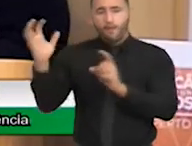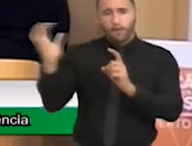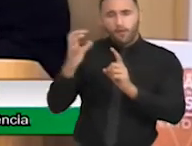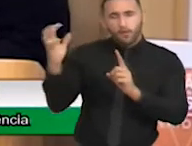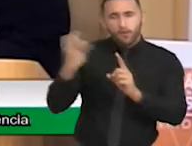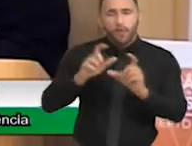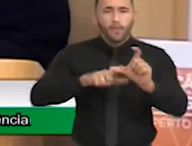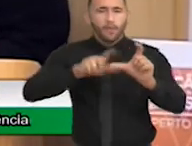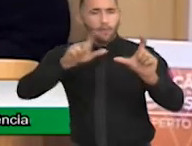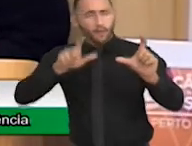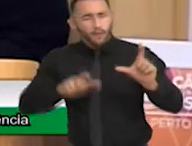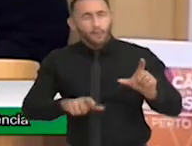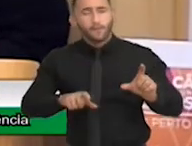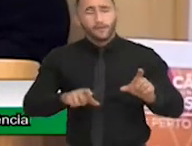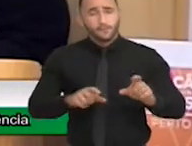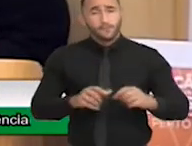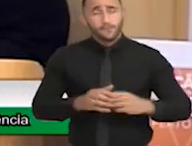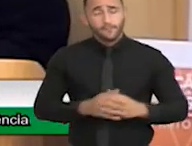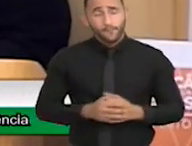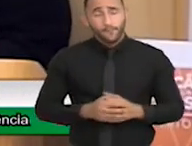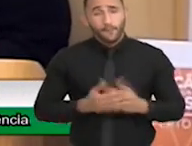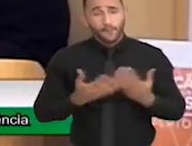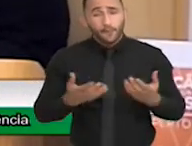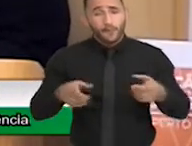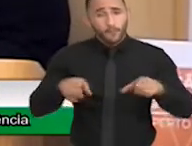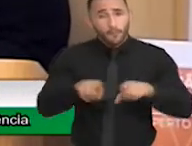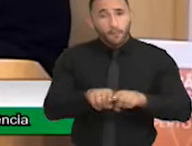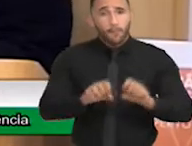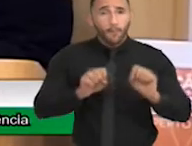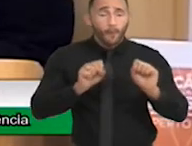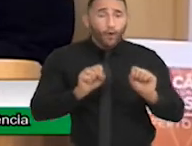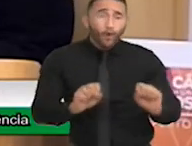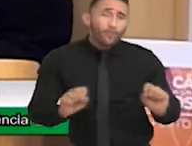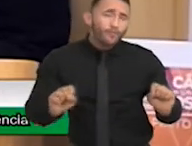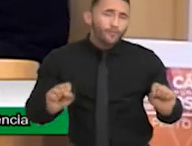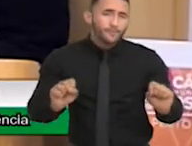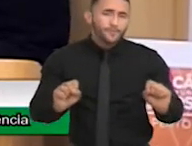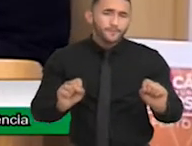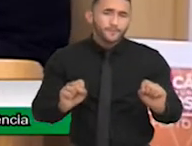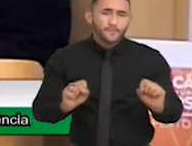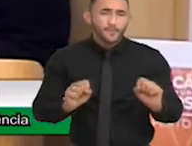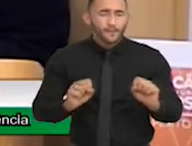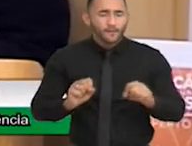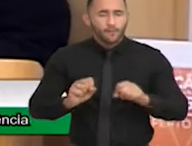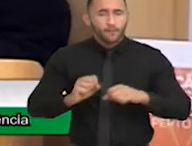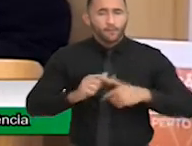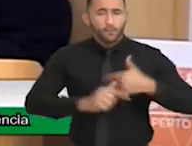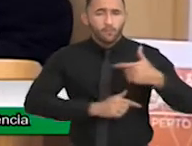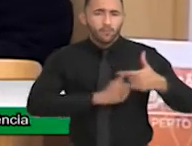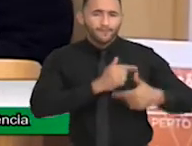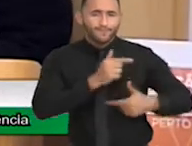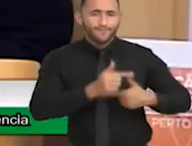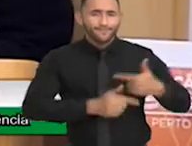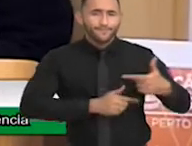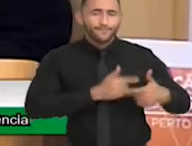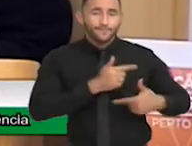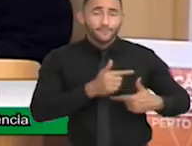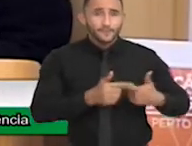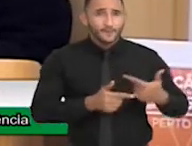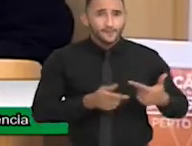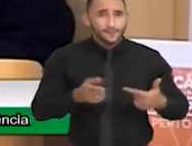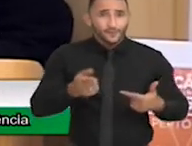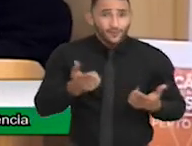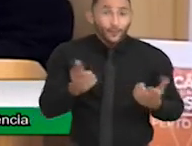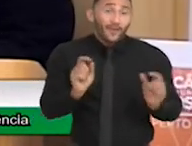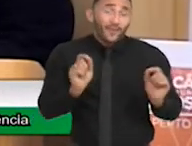suporte para a educação. Ele pode, inclusive, fazer um trabalho de vocês nem